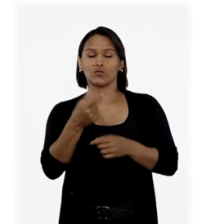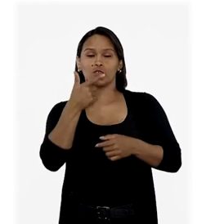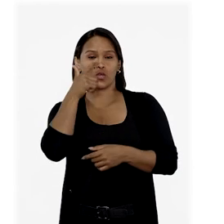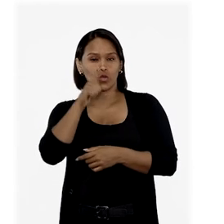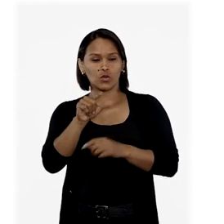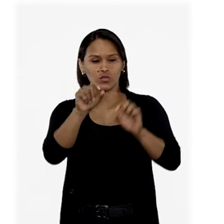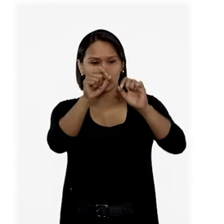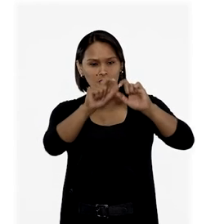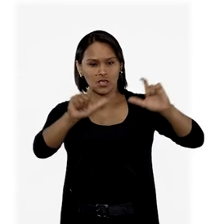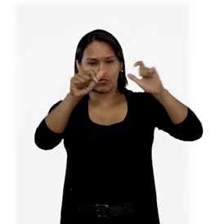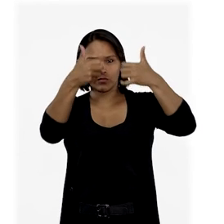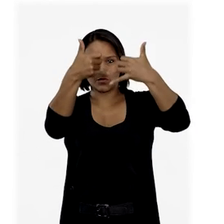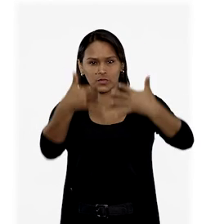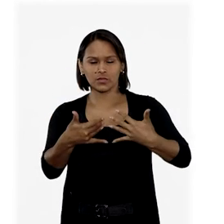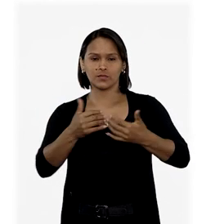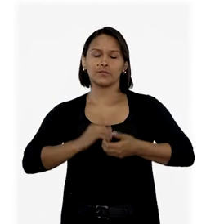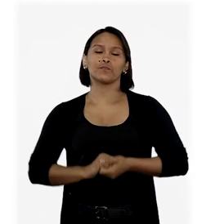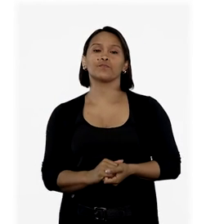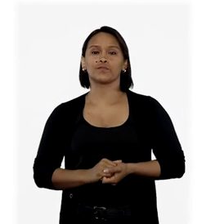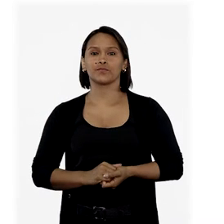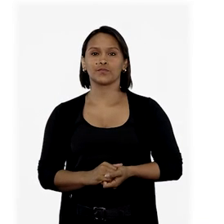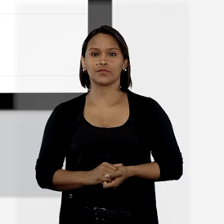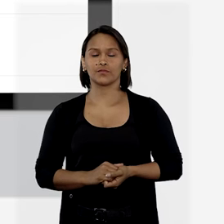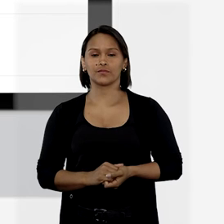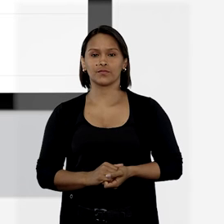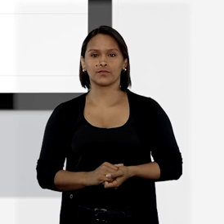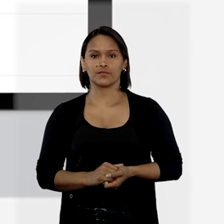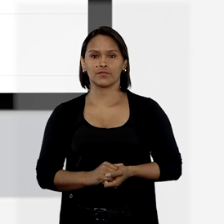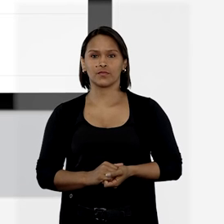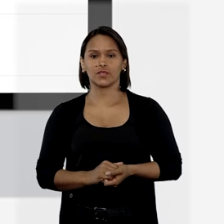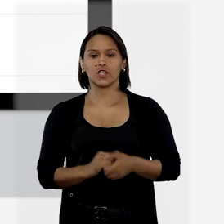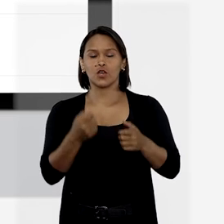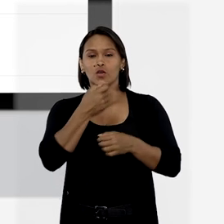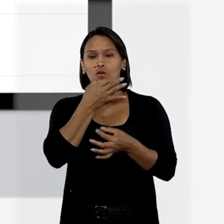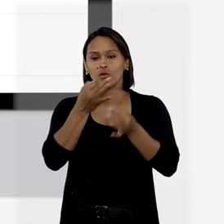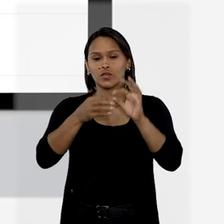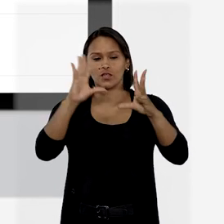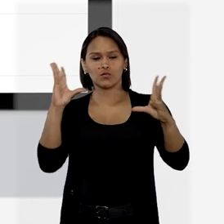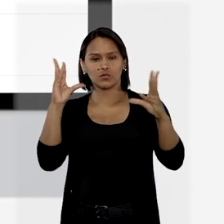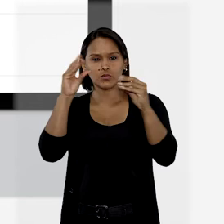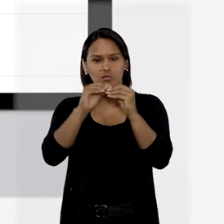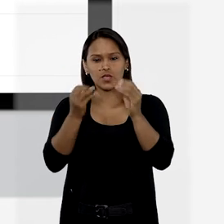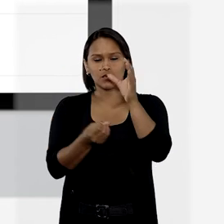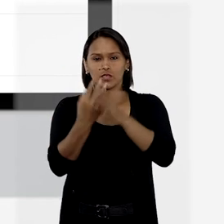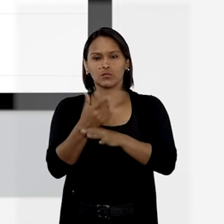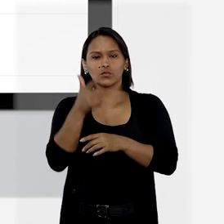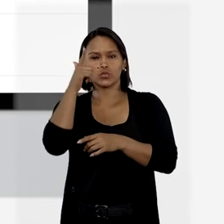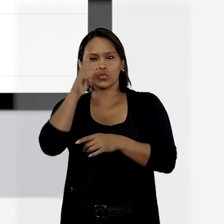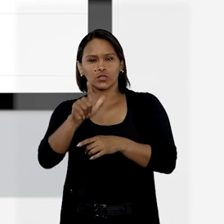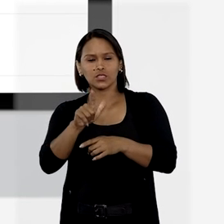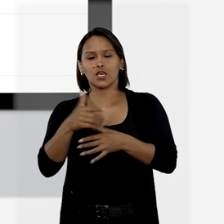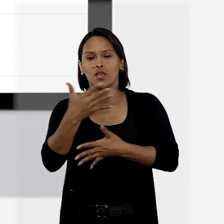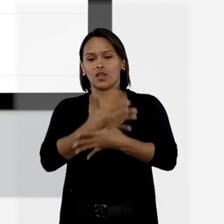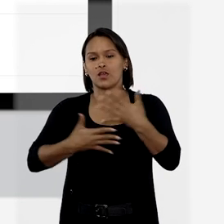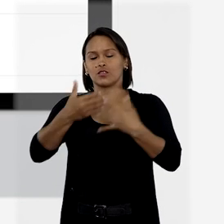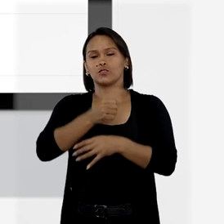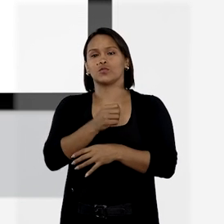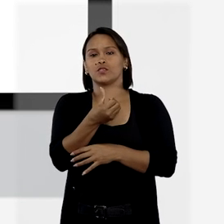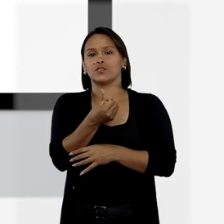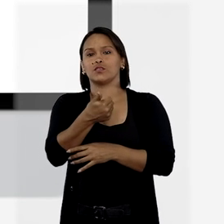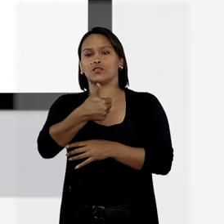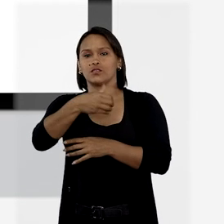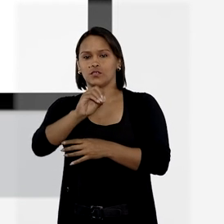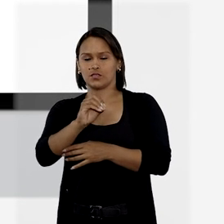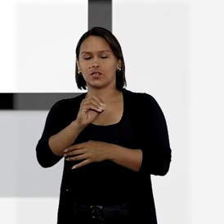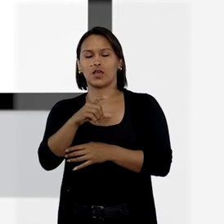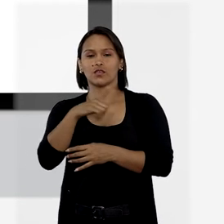conseguimos com o critério que a gente construiu? Vamos lá! Com o critério que criamos, conseguimos resgatar a Súmula 610,